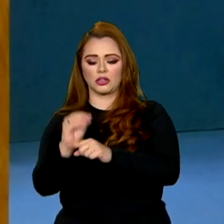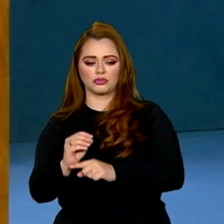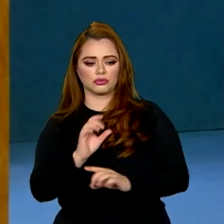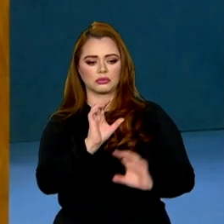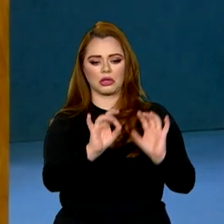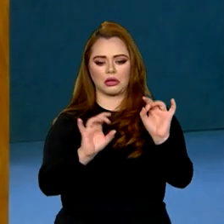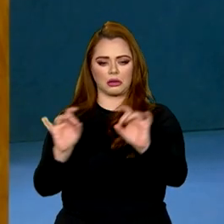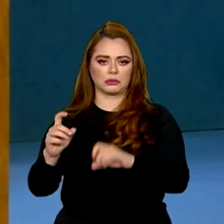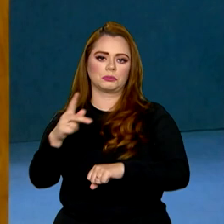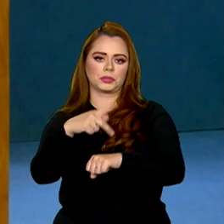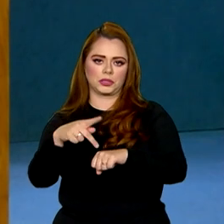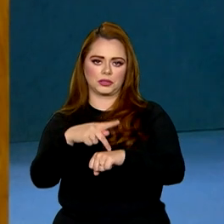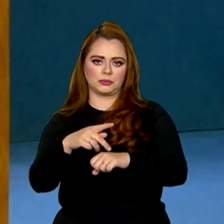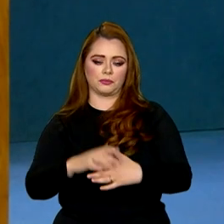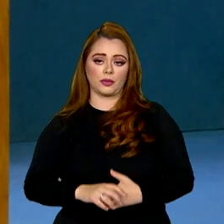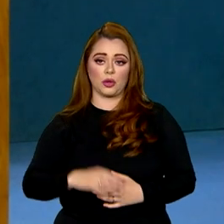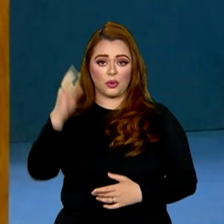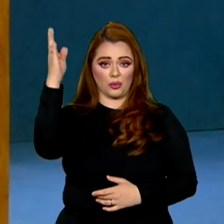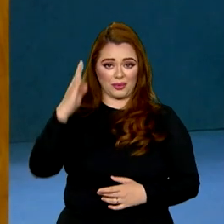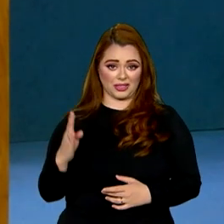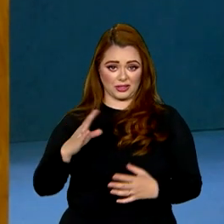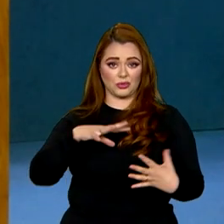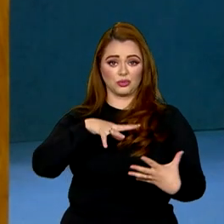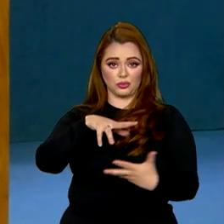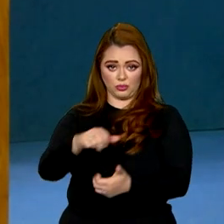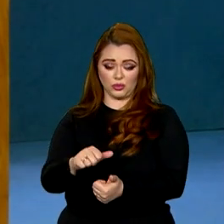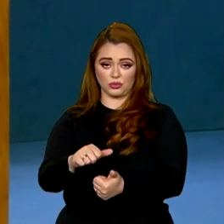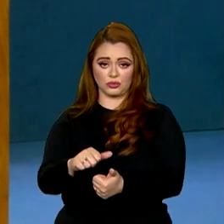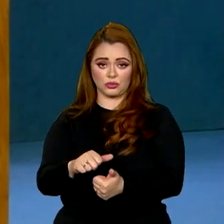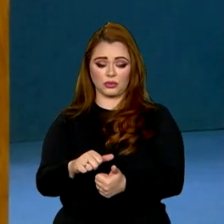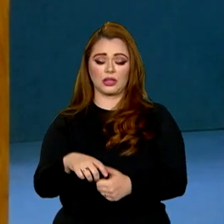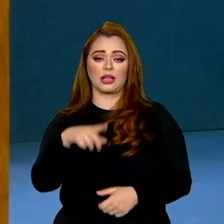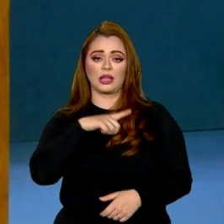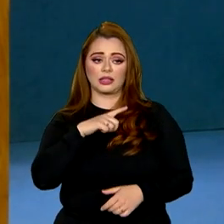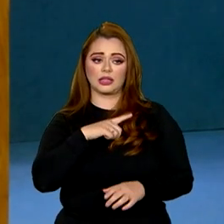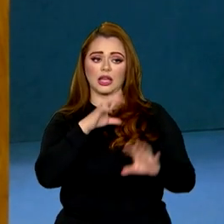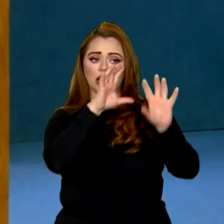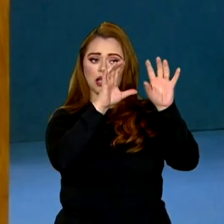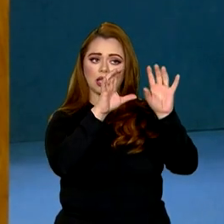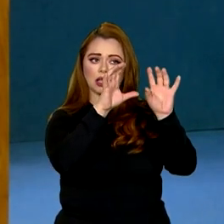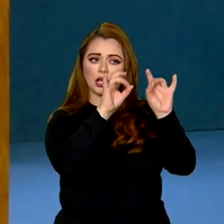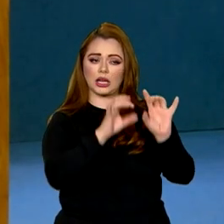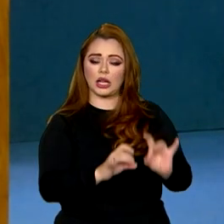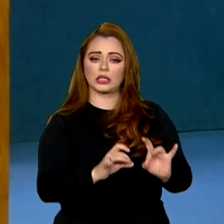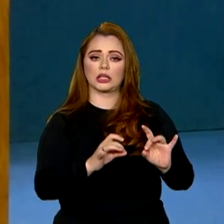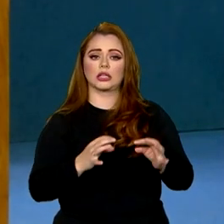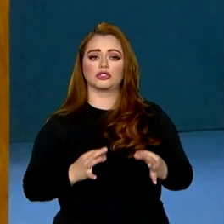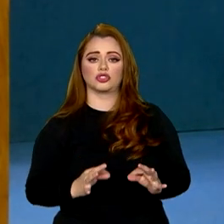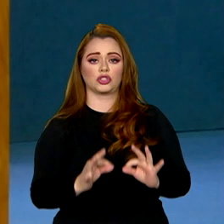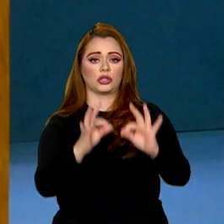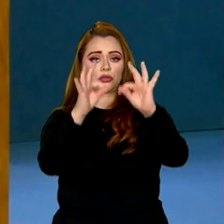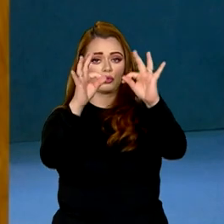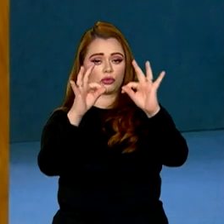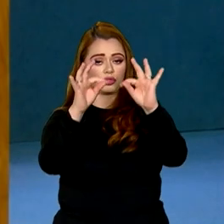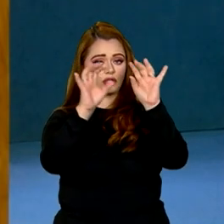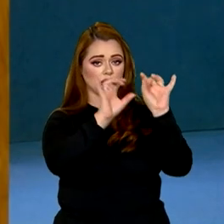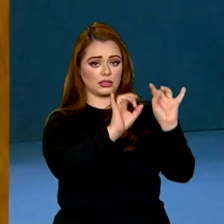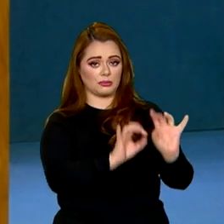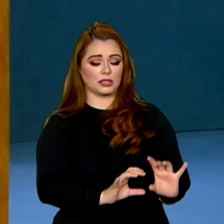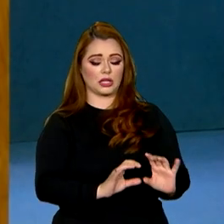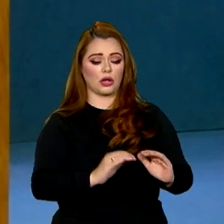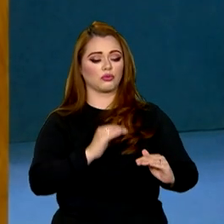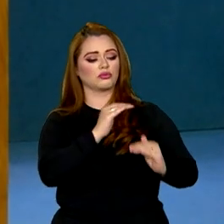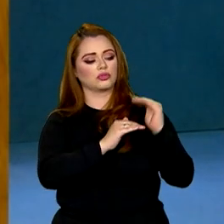do Brasil no mundo, conferimos caráter especial à cooperação científica e tecnológica entre países em